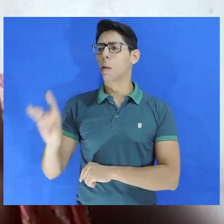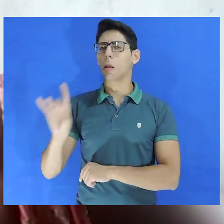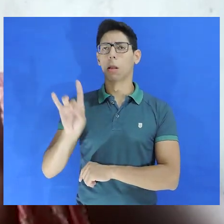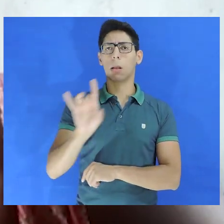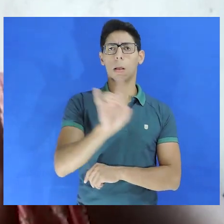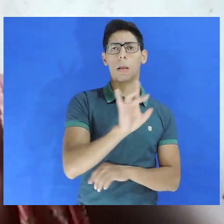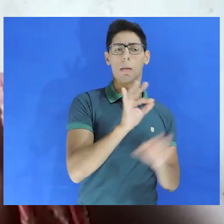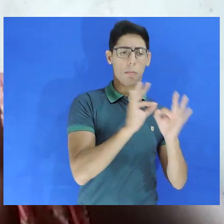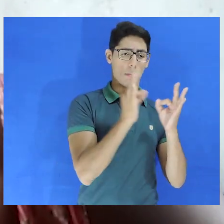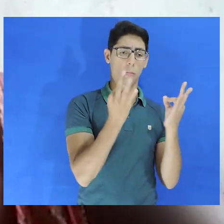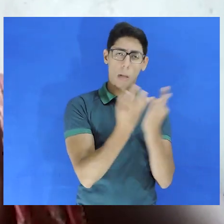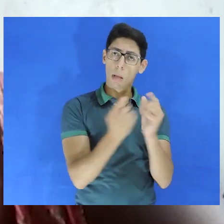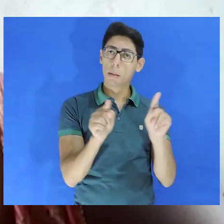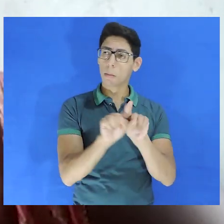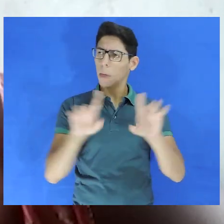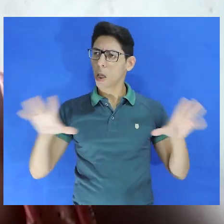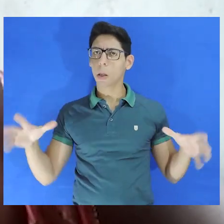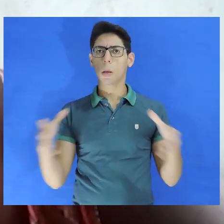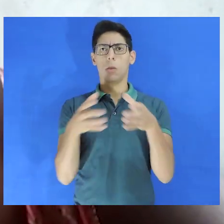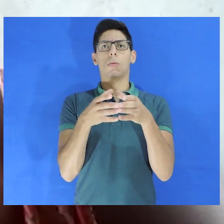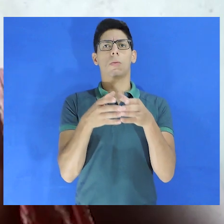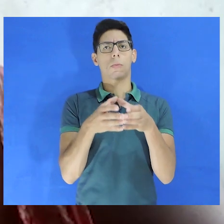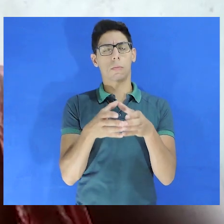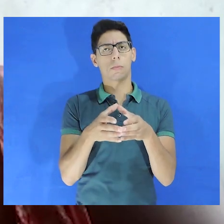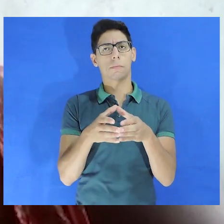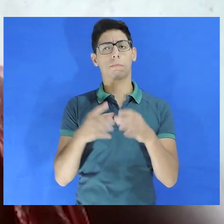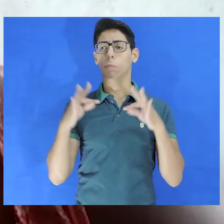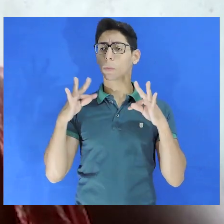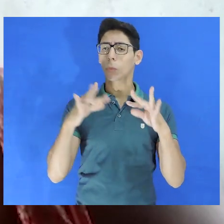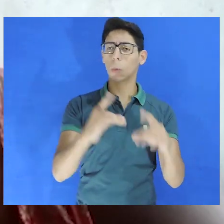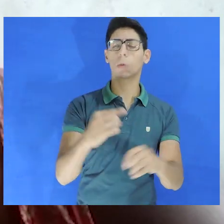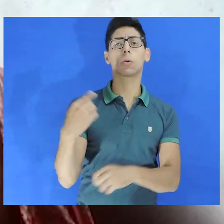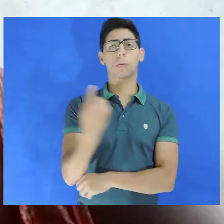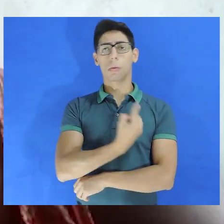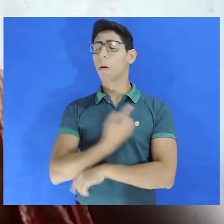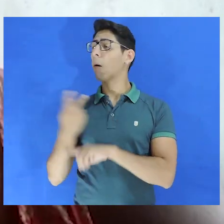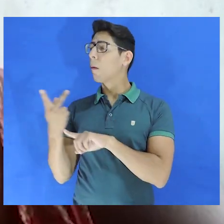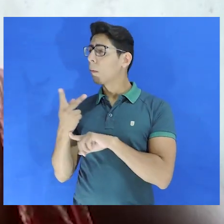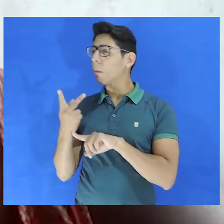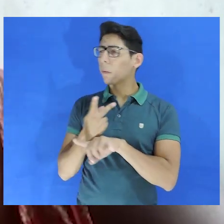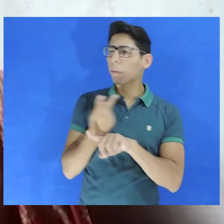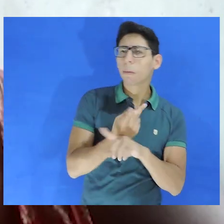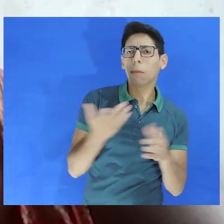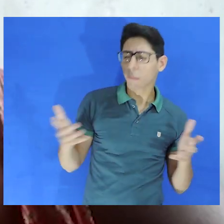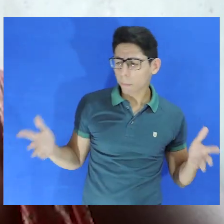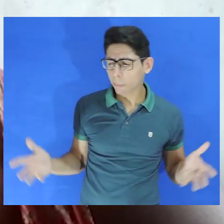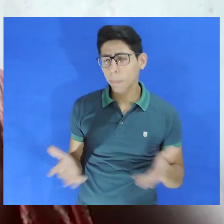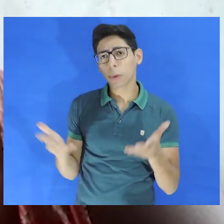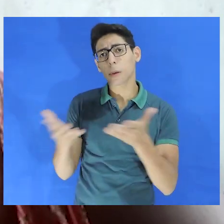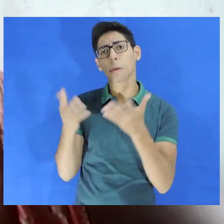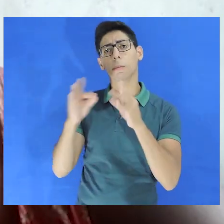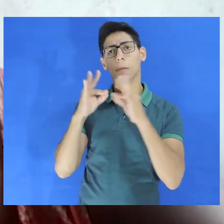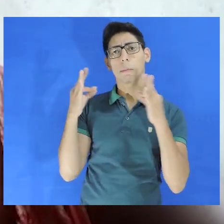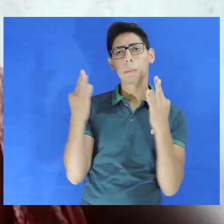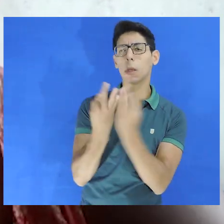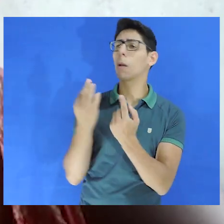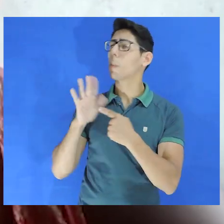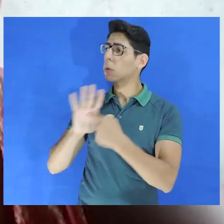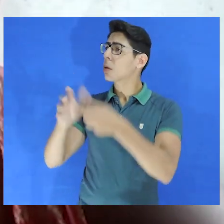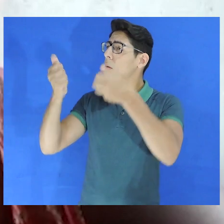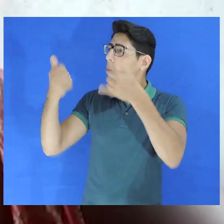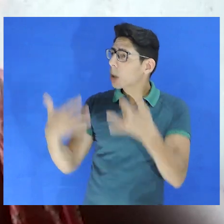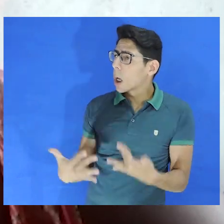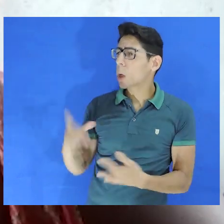cada familiar e denúncias coletivas. Todas as denúncias a gente procura estar incentivando os